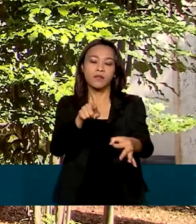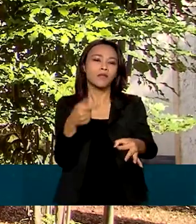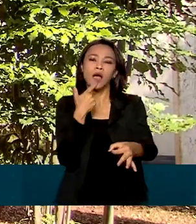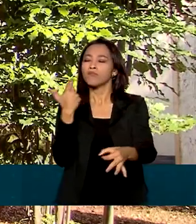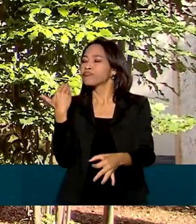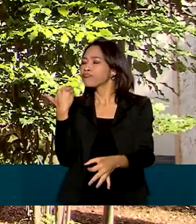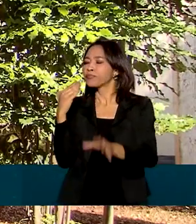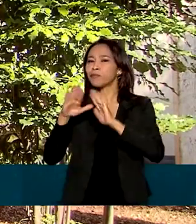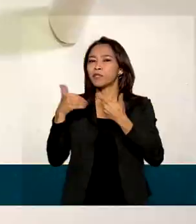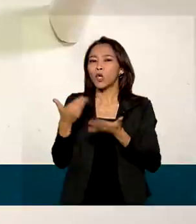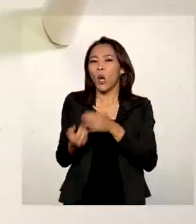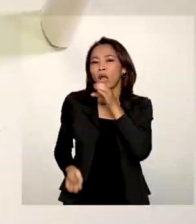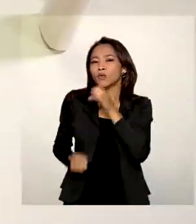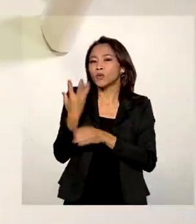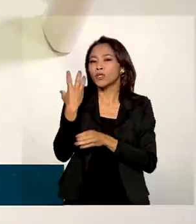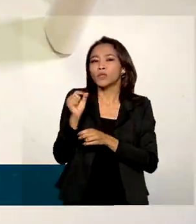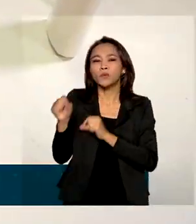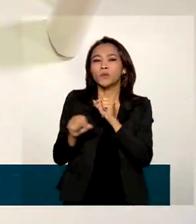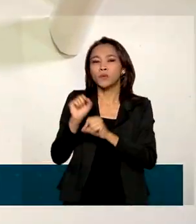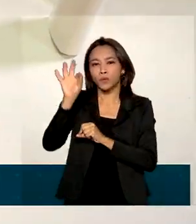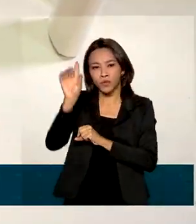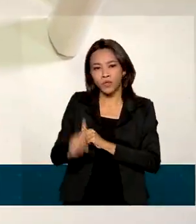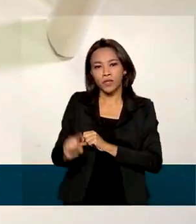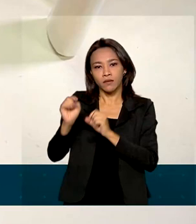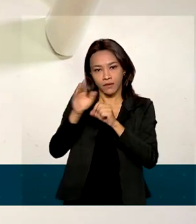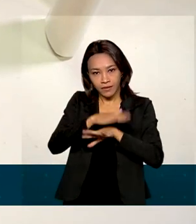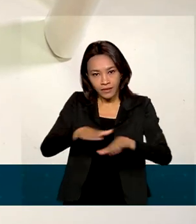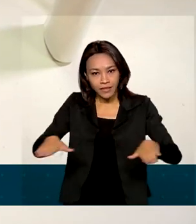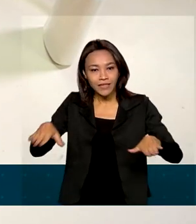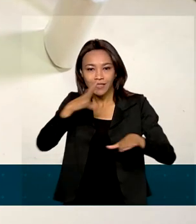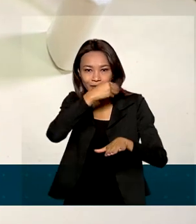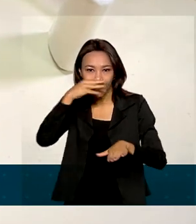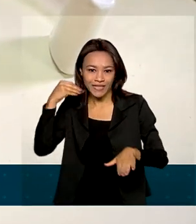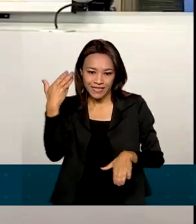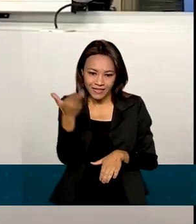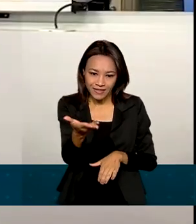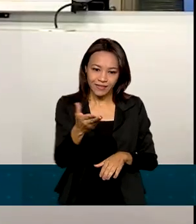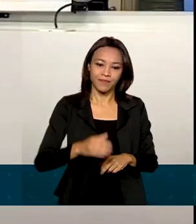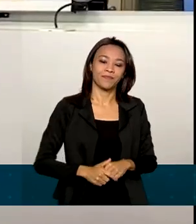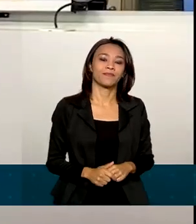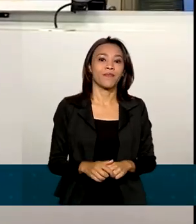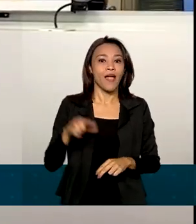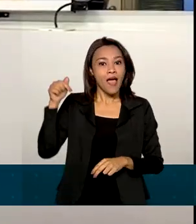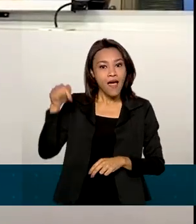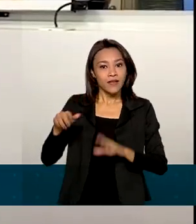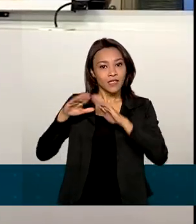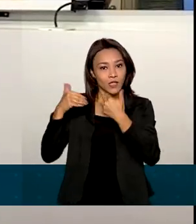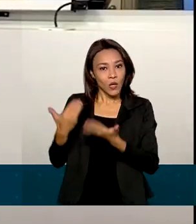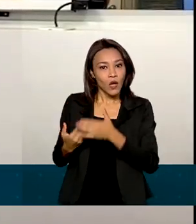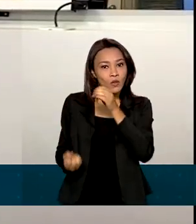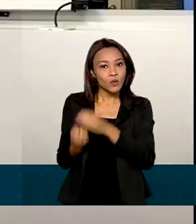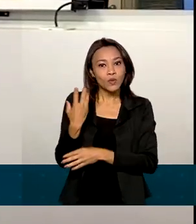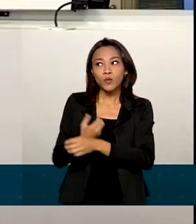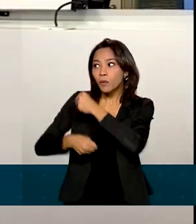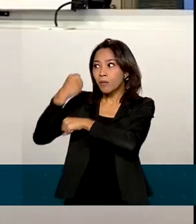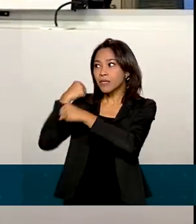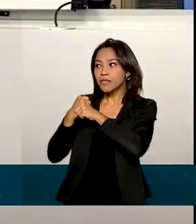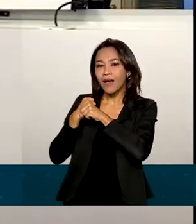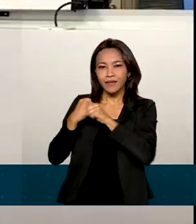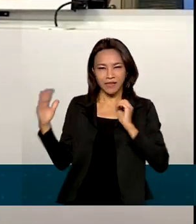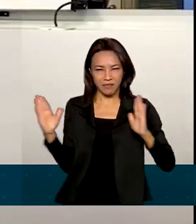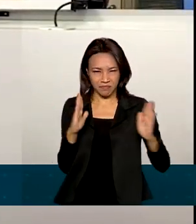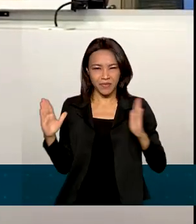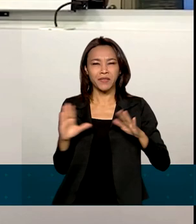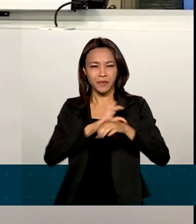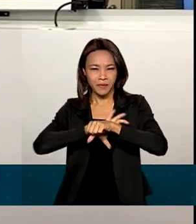-criada Escola Nacional dos Direitos da Criança e do Adolescente. Essa escola nasceu ano passado, em meio à pandemia,